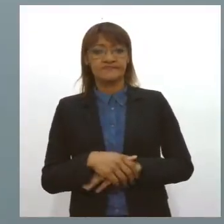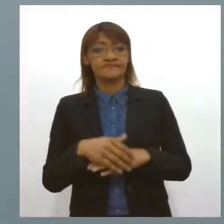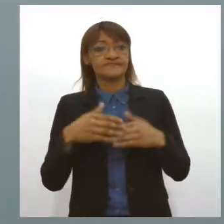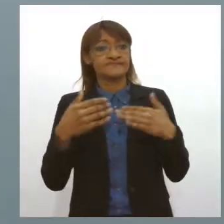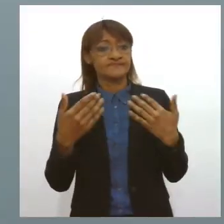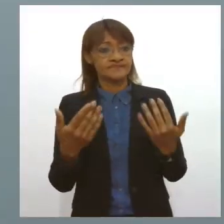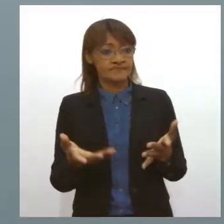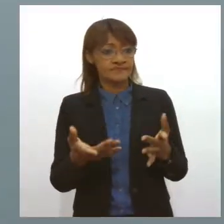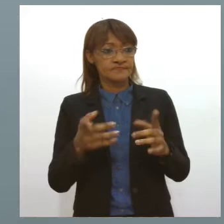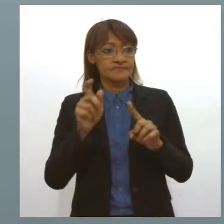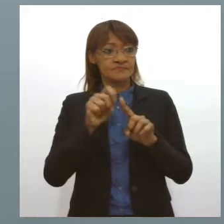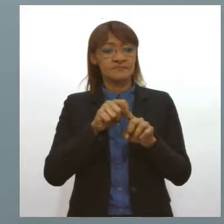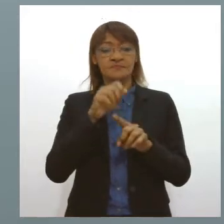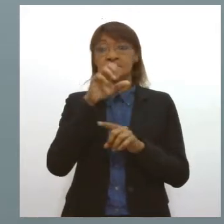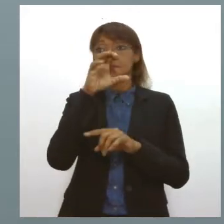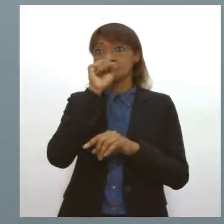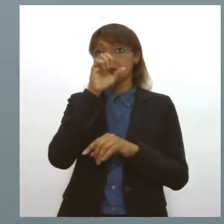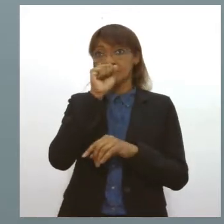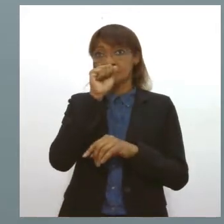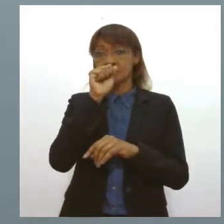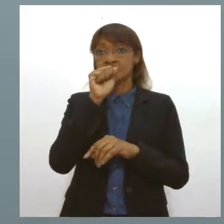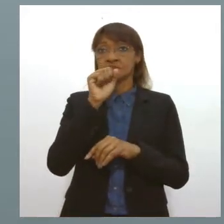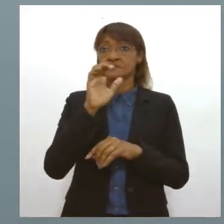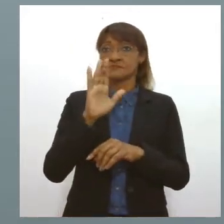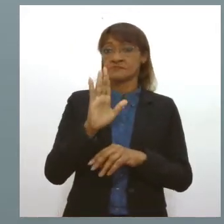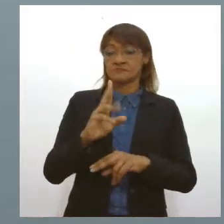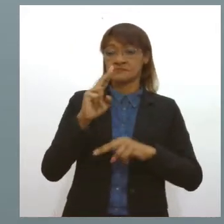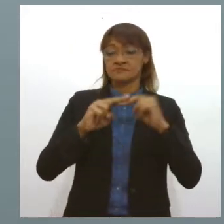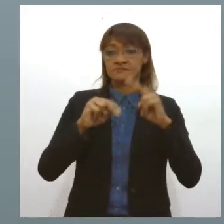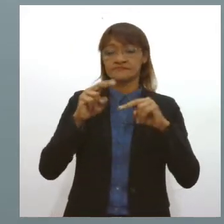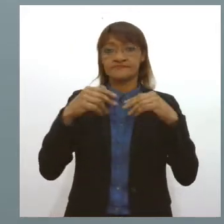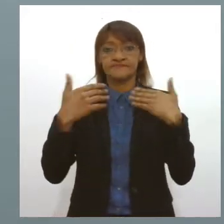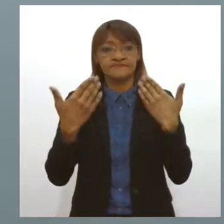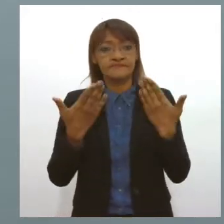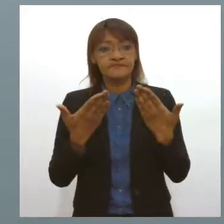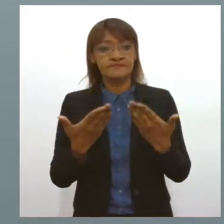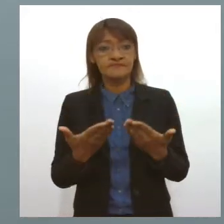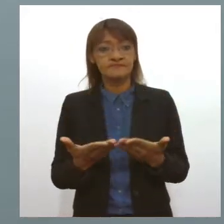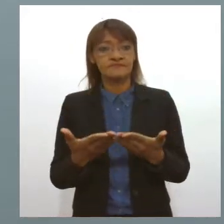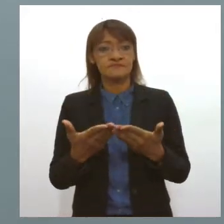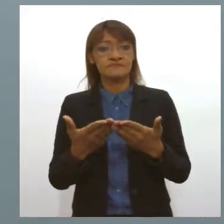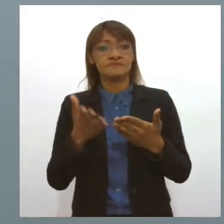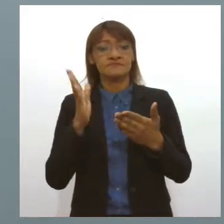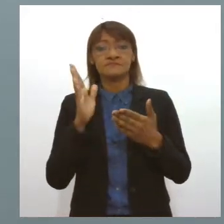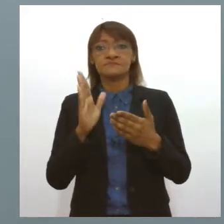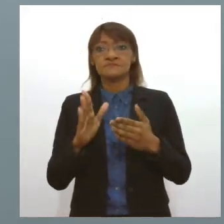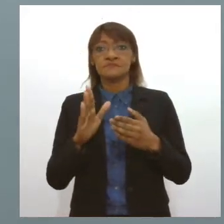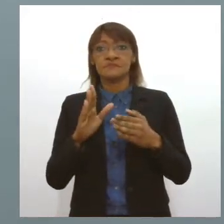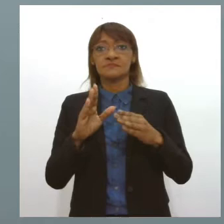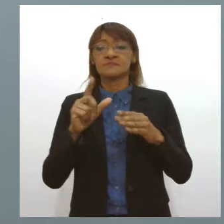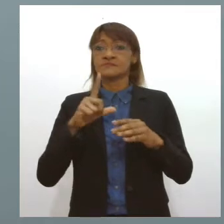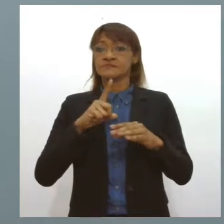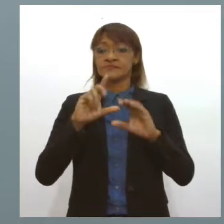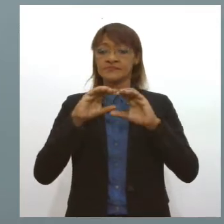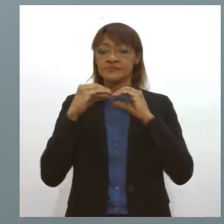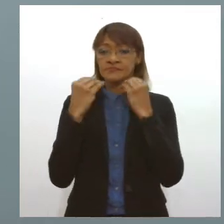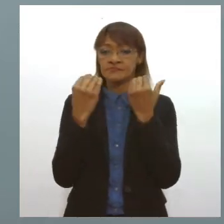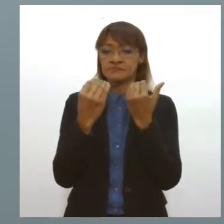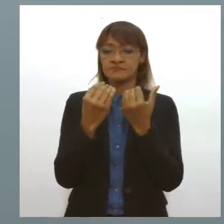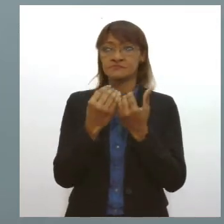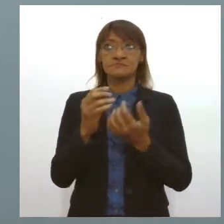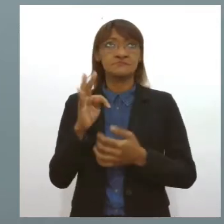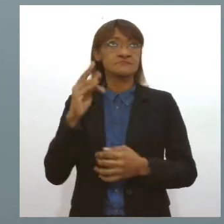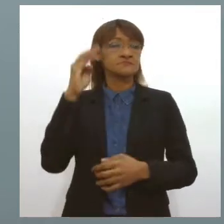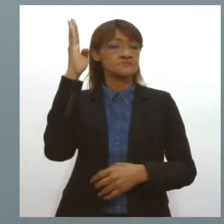promovido pela Sociedade Brasileira de Queimaduras. É um evento nacional. Então, todos os